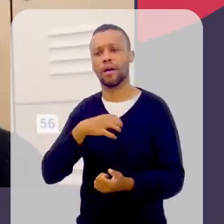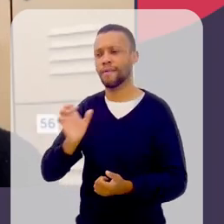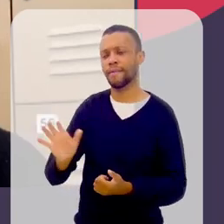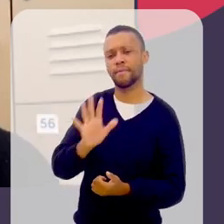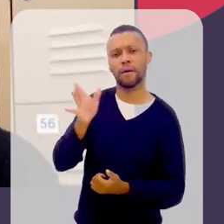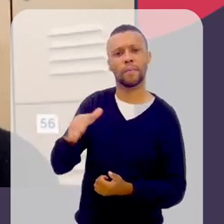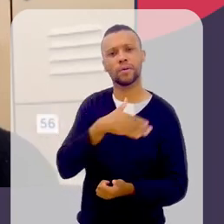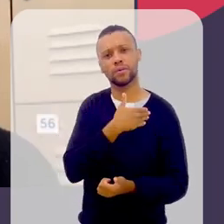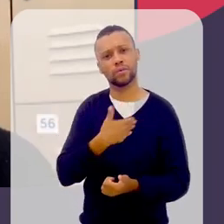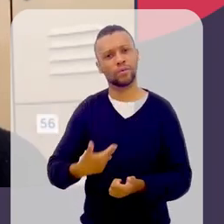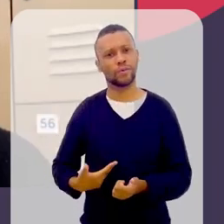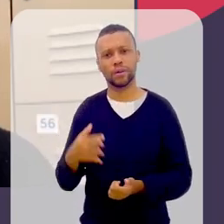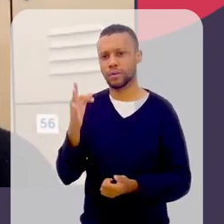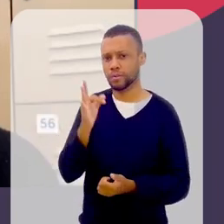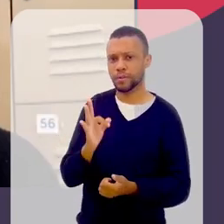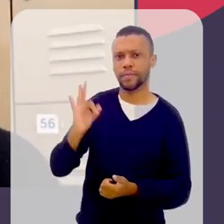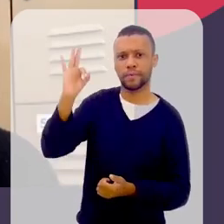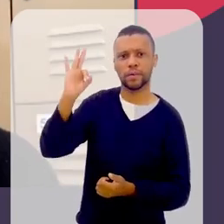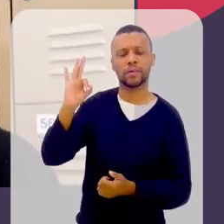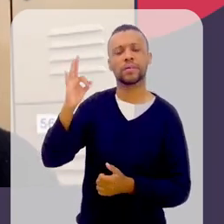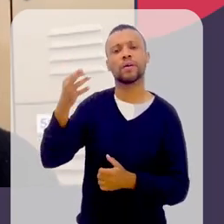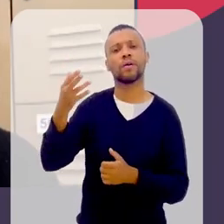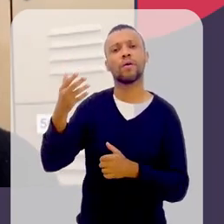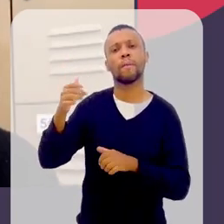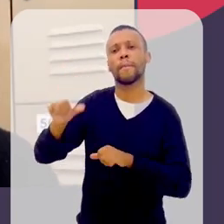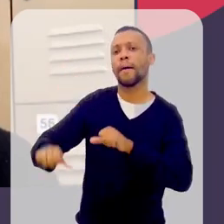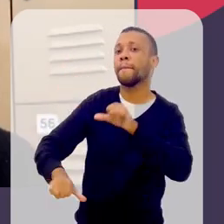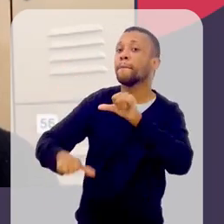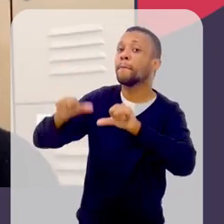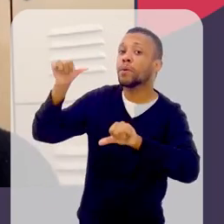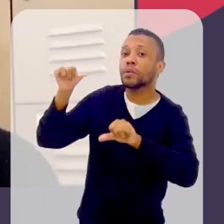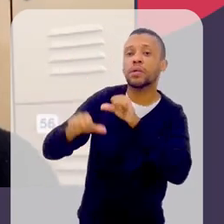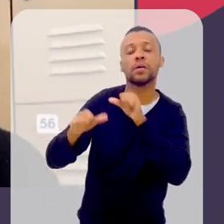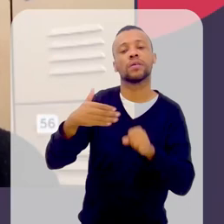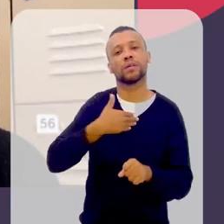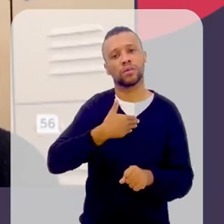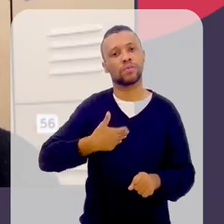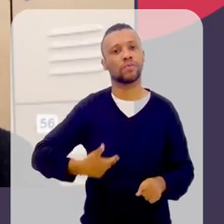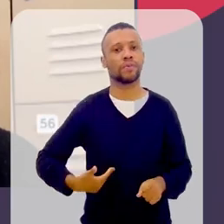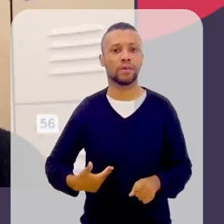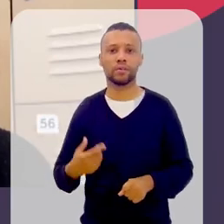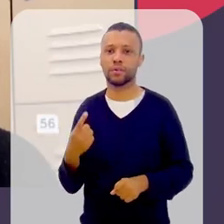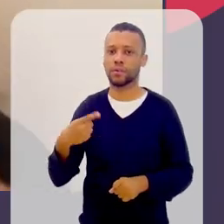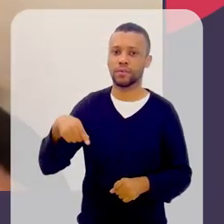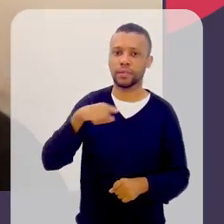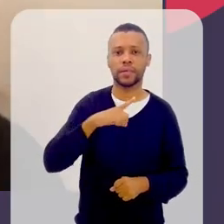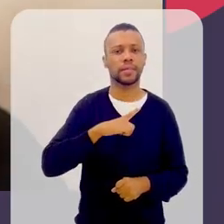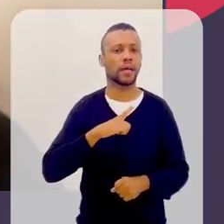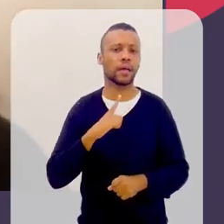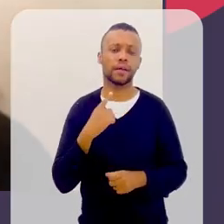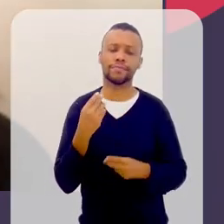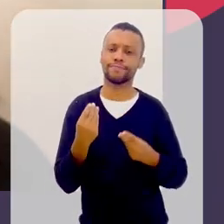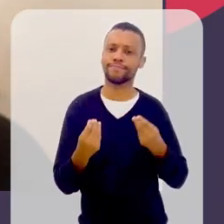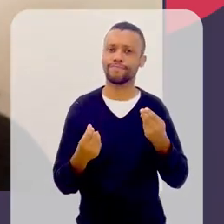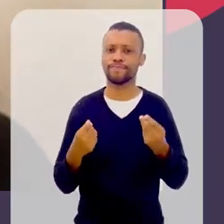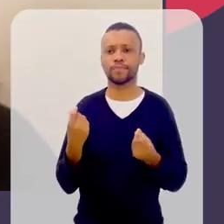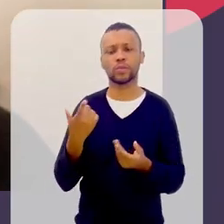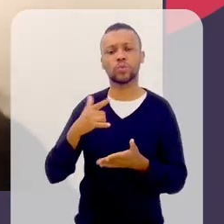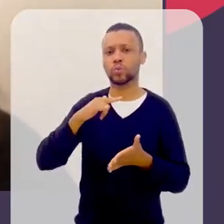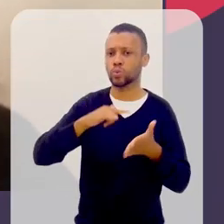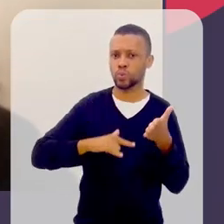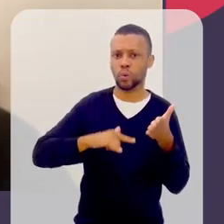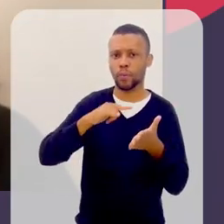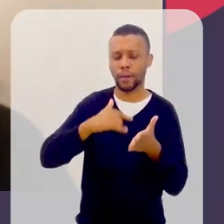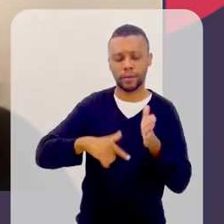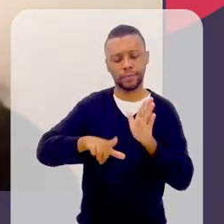Da França, uma transição de governo. E você tem, então, um documento legal que